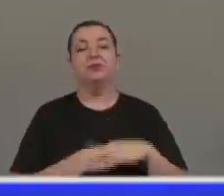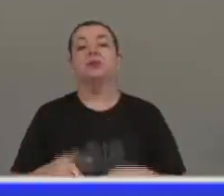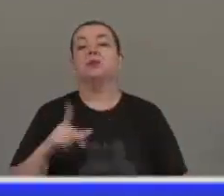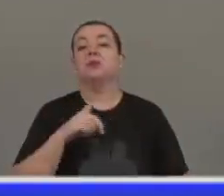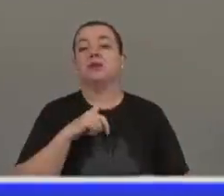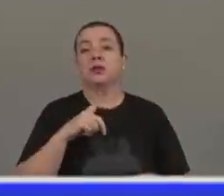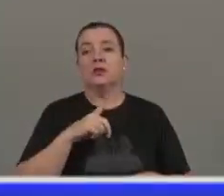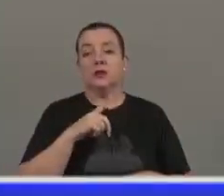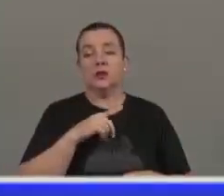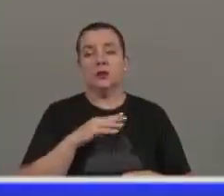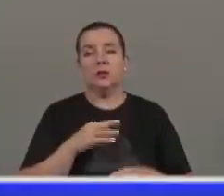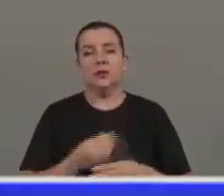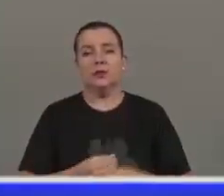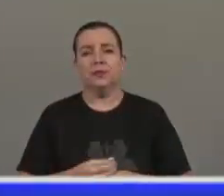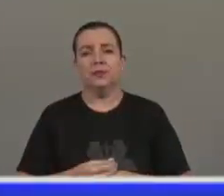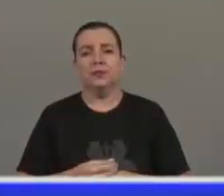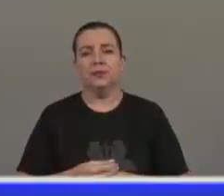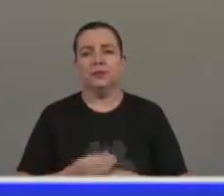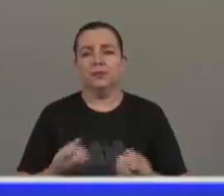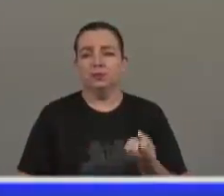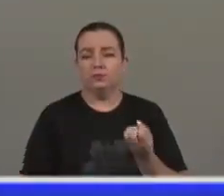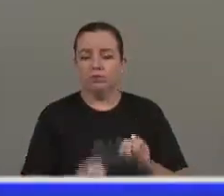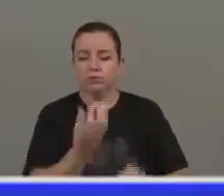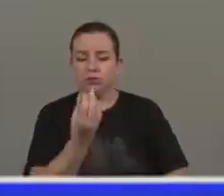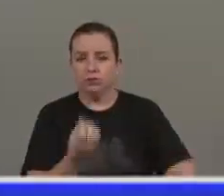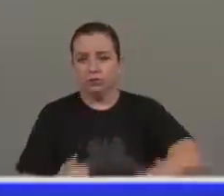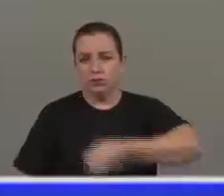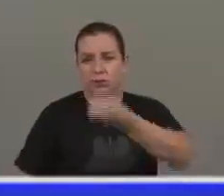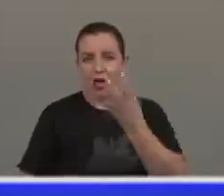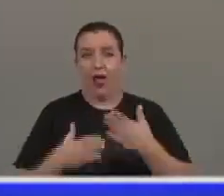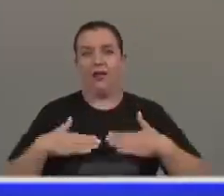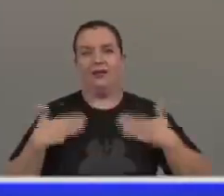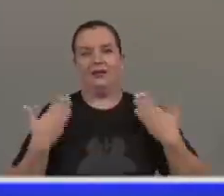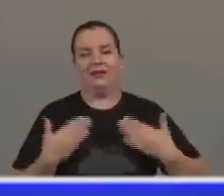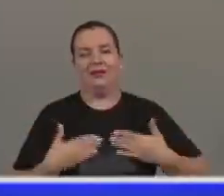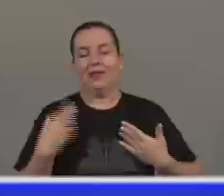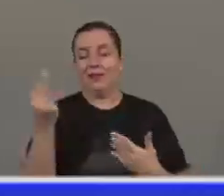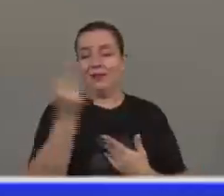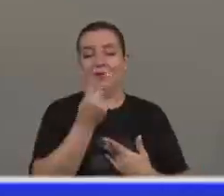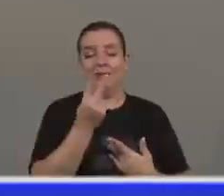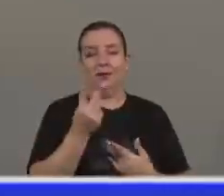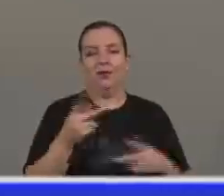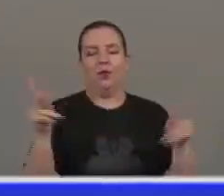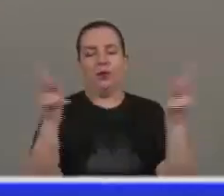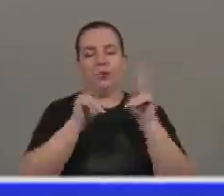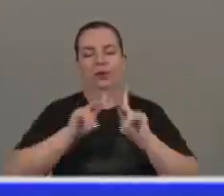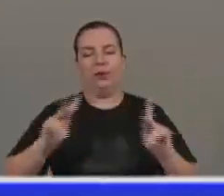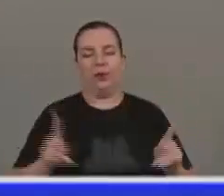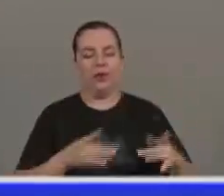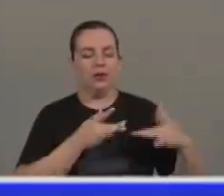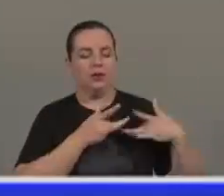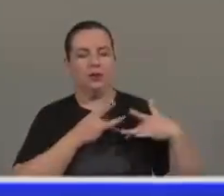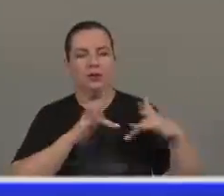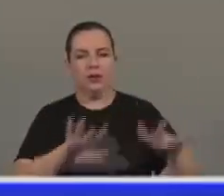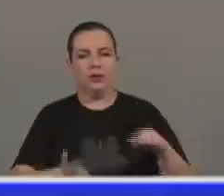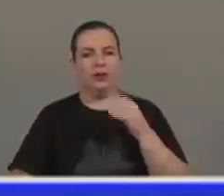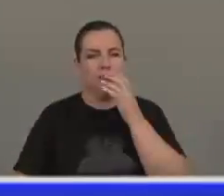como fruto a alegria, segundo paz, misericórdia,